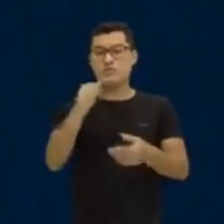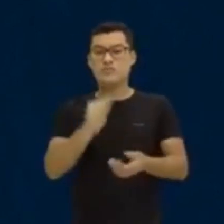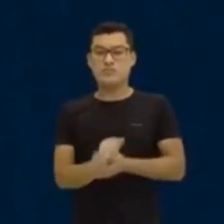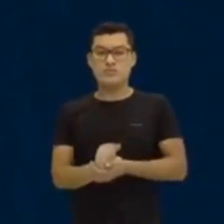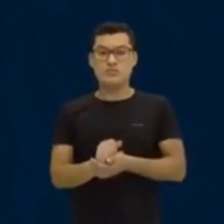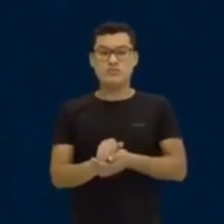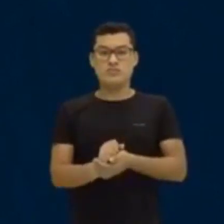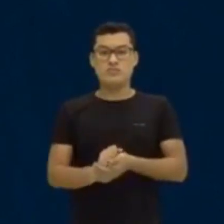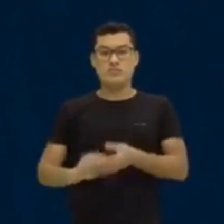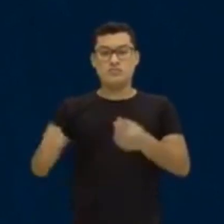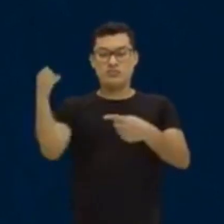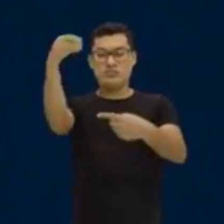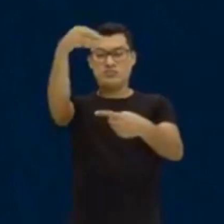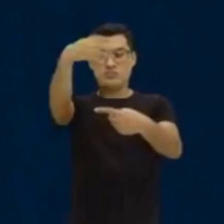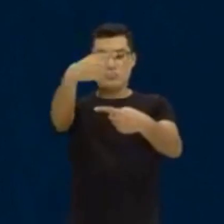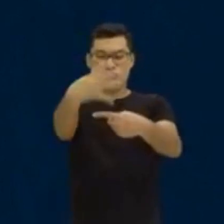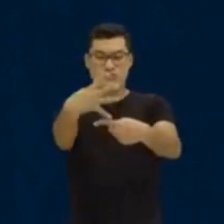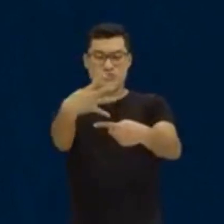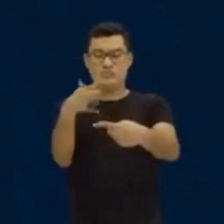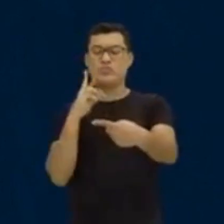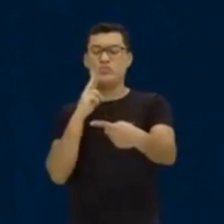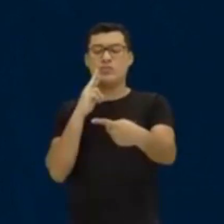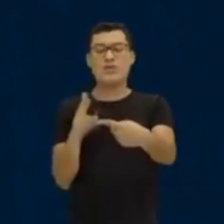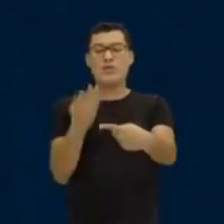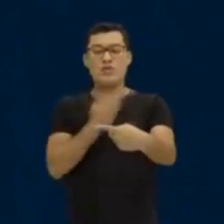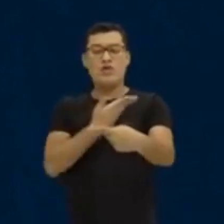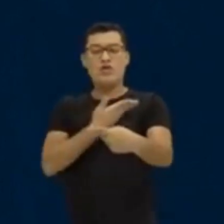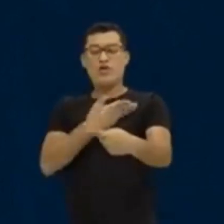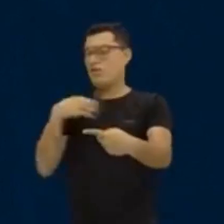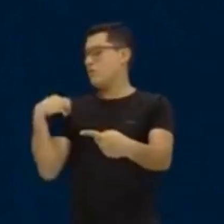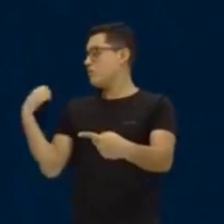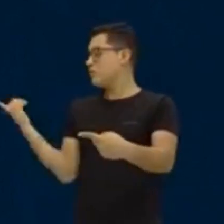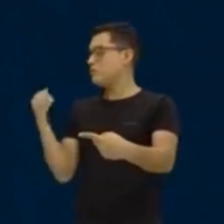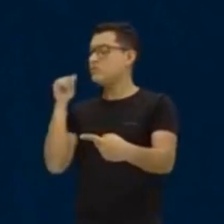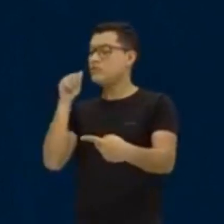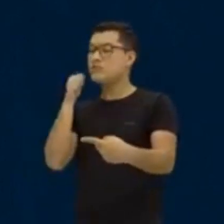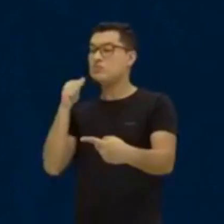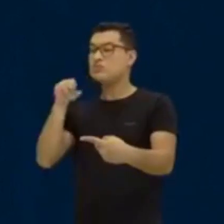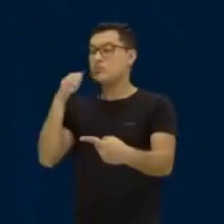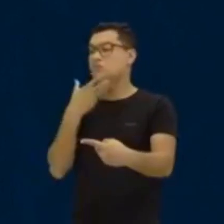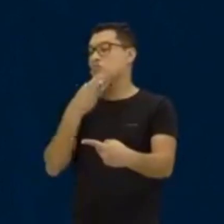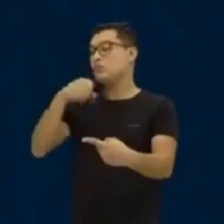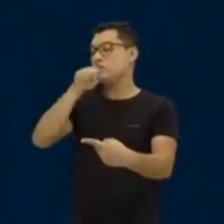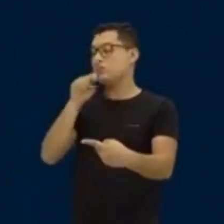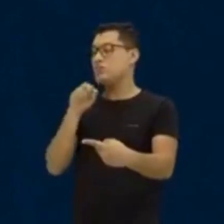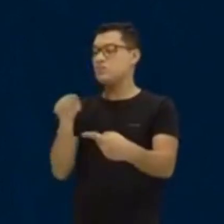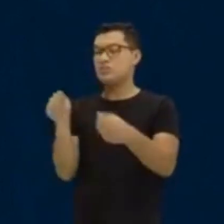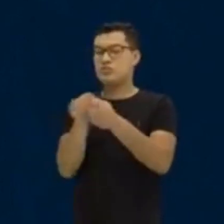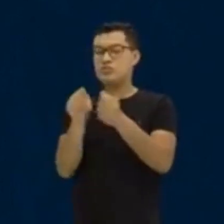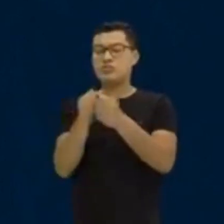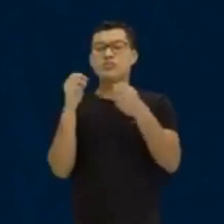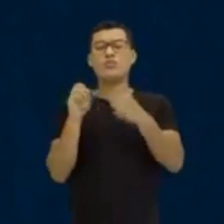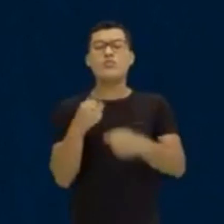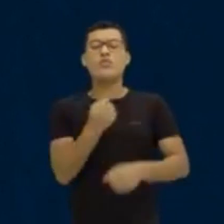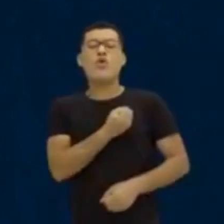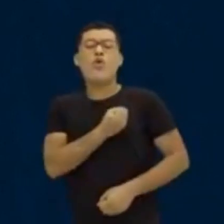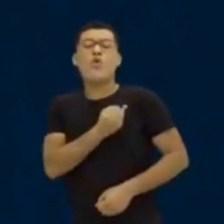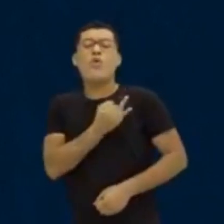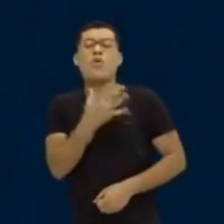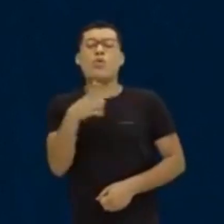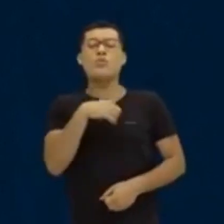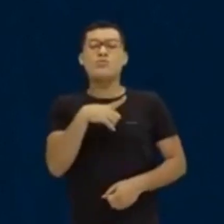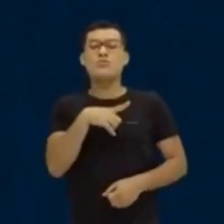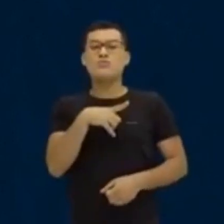Coloquei a fração. Responde aí para o teu colega do lado, para o teu pai, para a tua mãe, quem estiver assistindo contigo. Quantos números